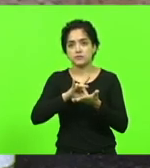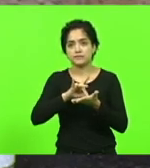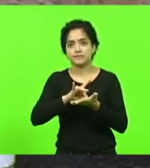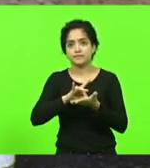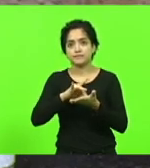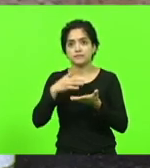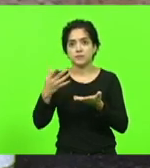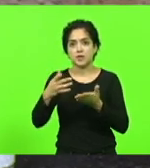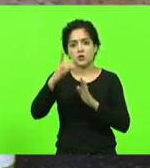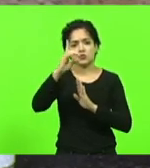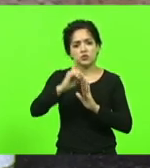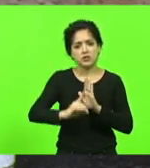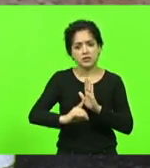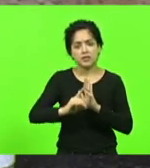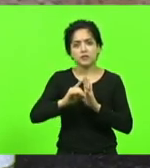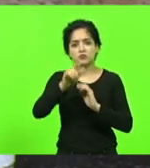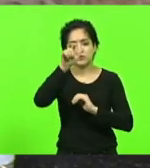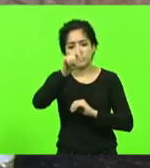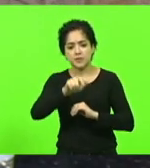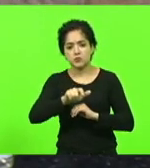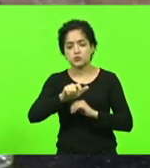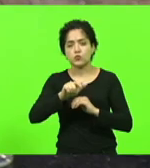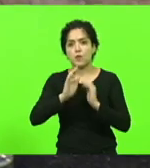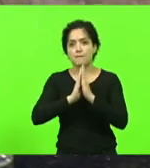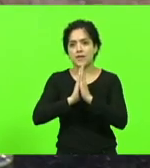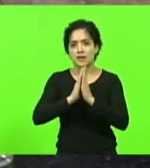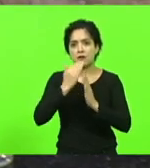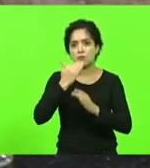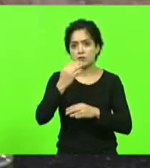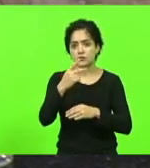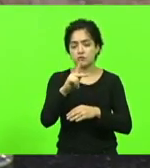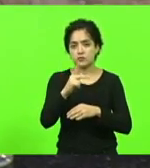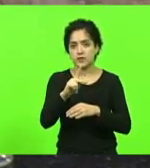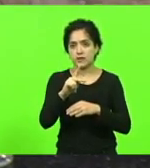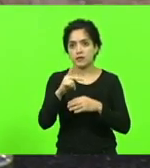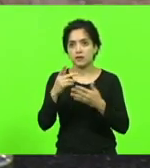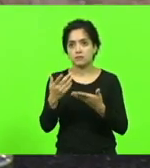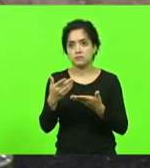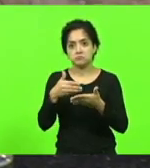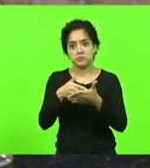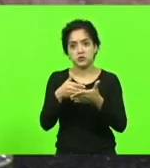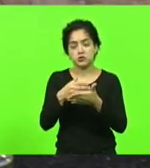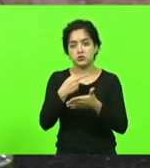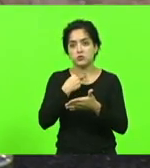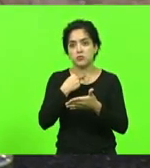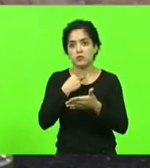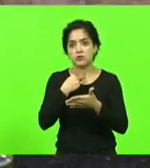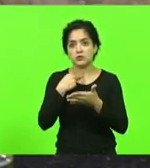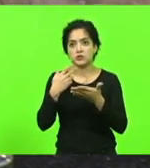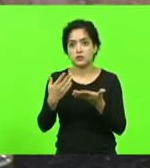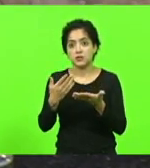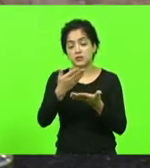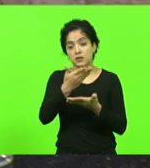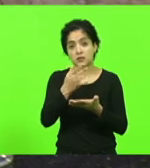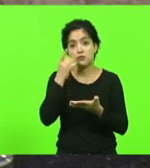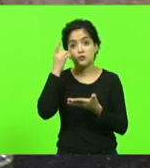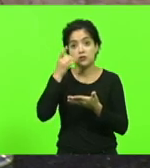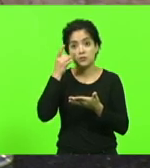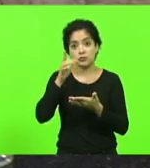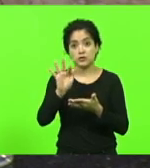o direito de alguém de apelar aquilo que é a sua vontade e com certeza o deputado Floriano ele